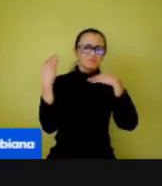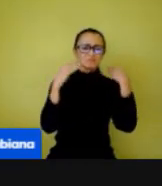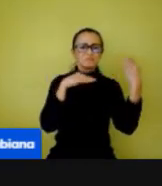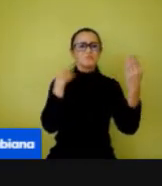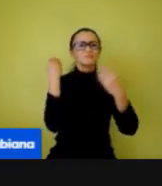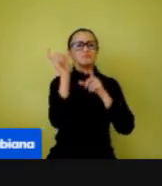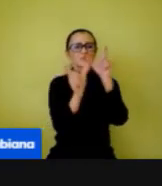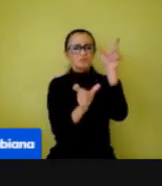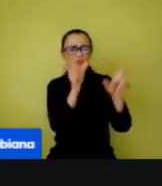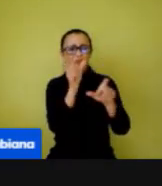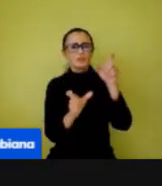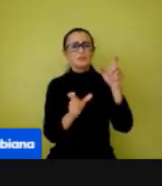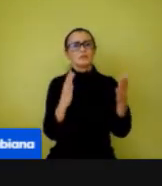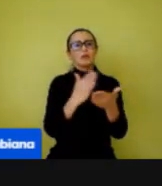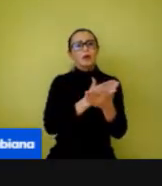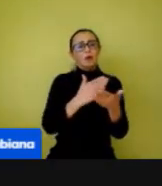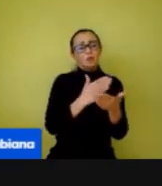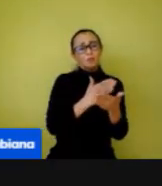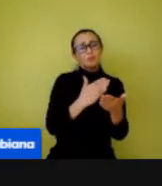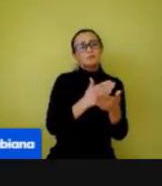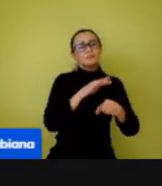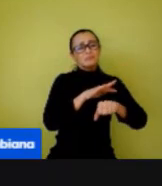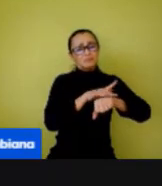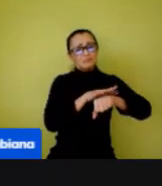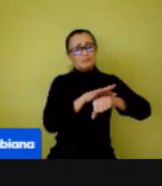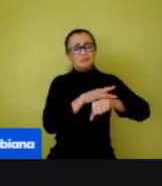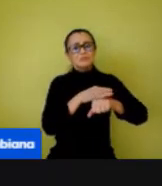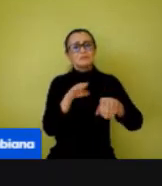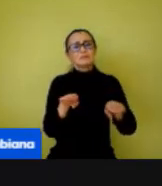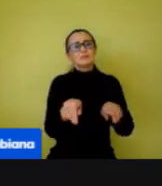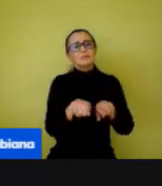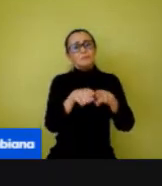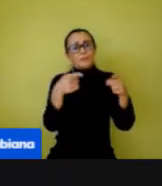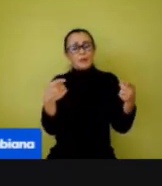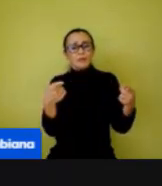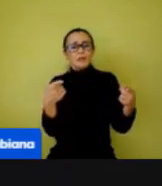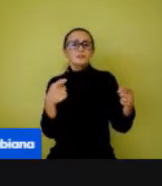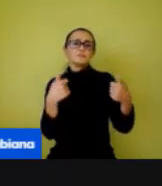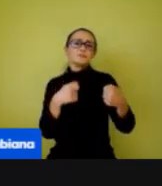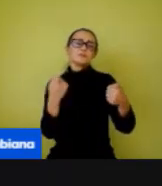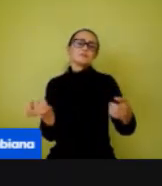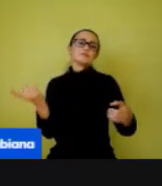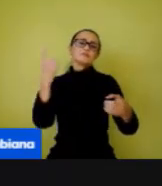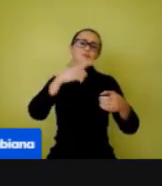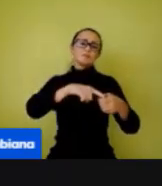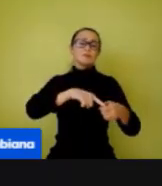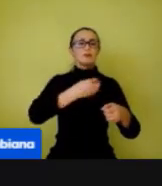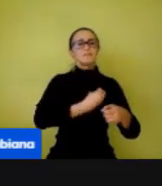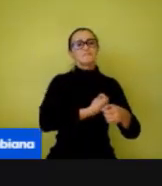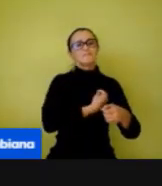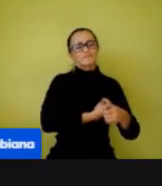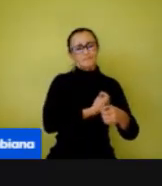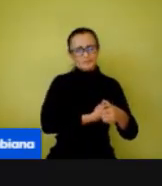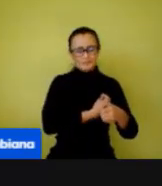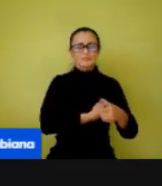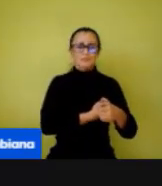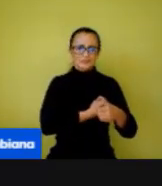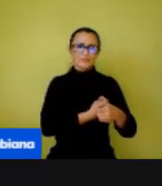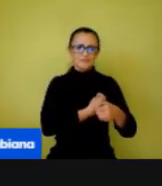mas, de alguma maneira, nós temos que retomar a nossa vida, retomar